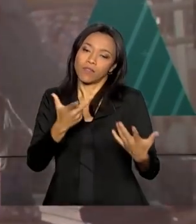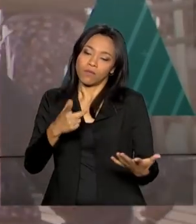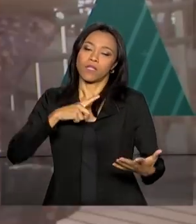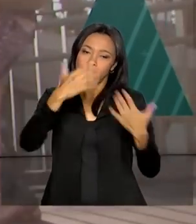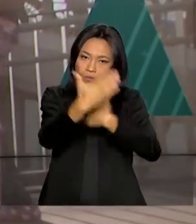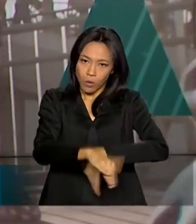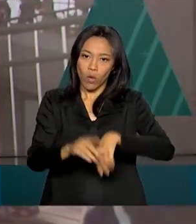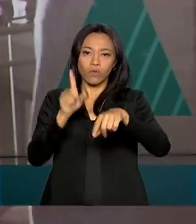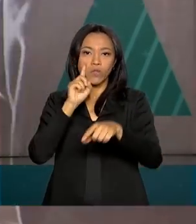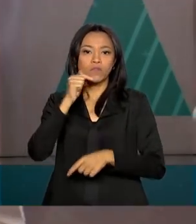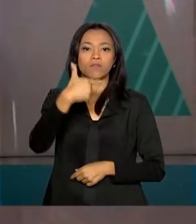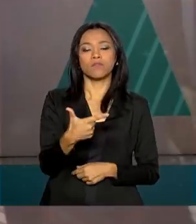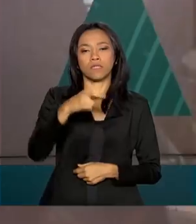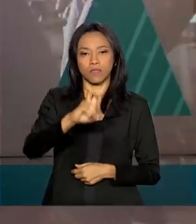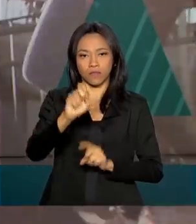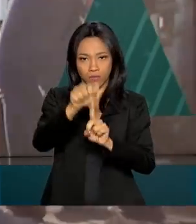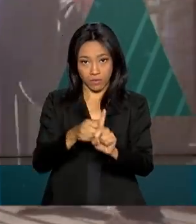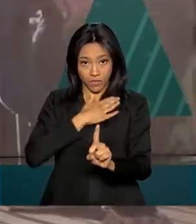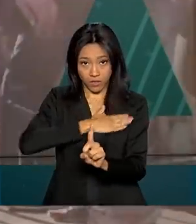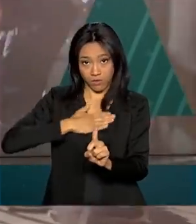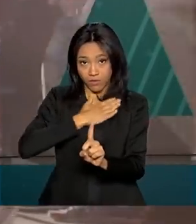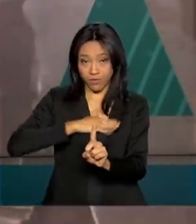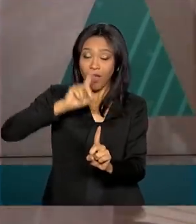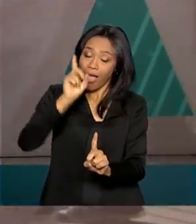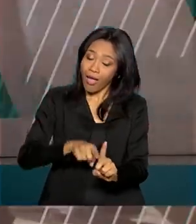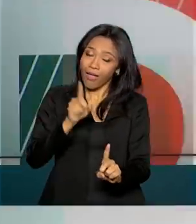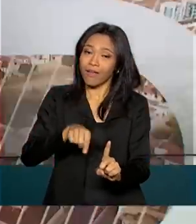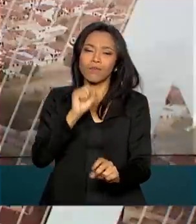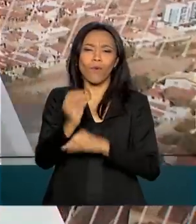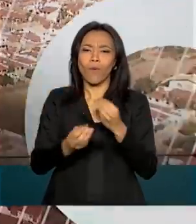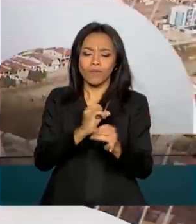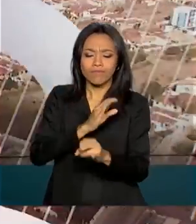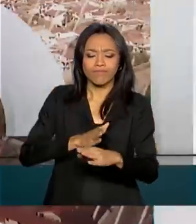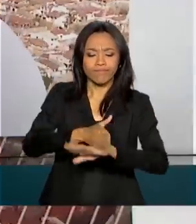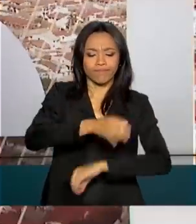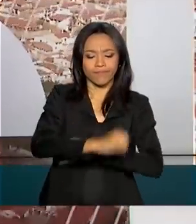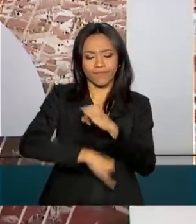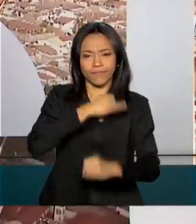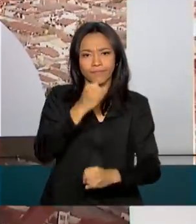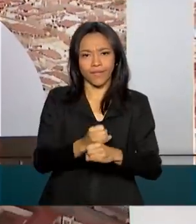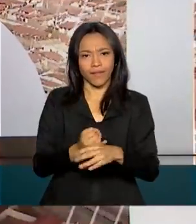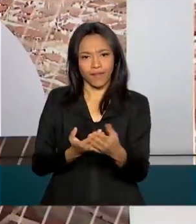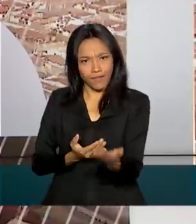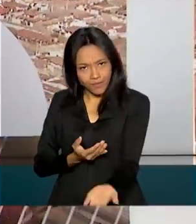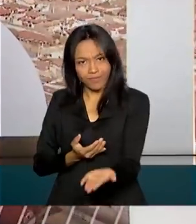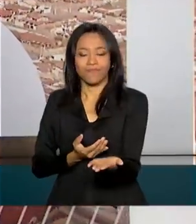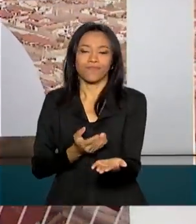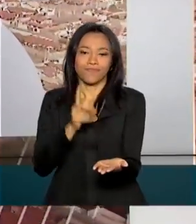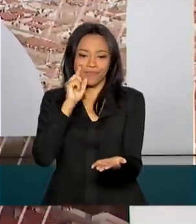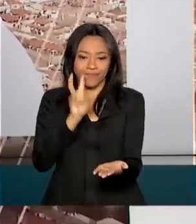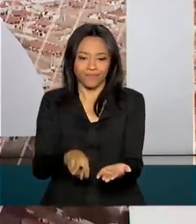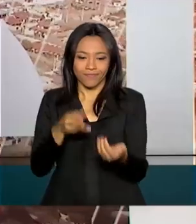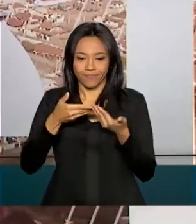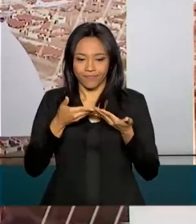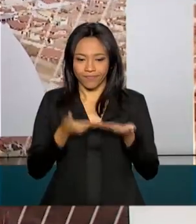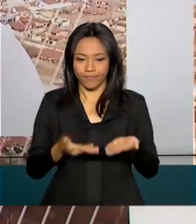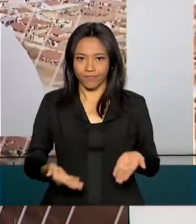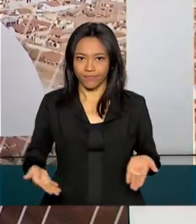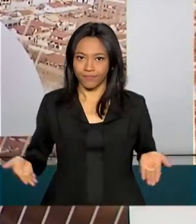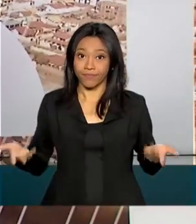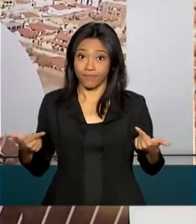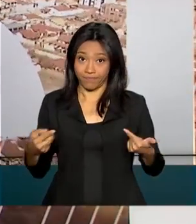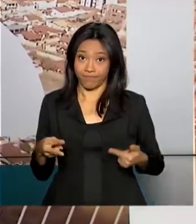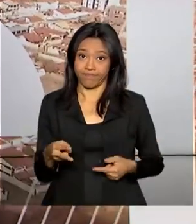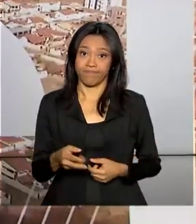25 de agosto. As inscrições são feitas exclusivamente pela internet no sistema INSEJA. O endereço é esse que aparece aí